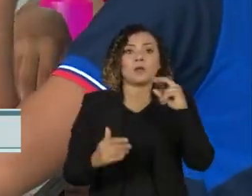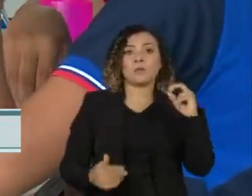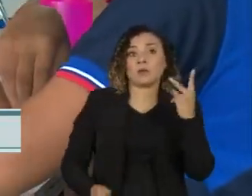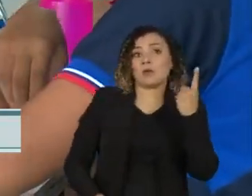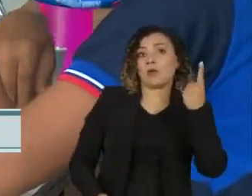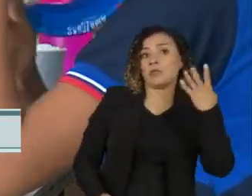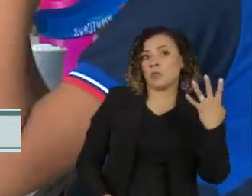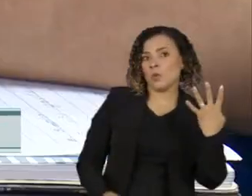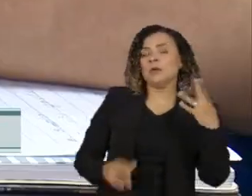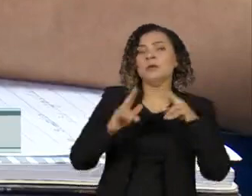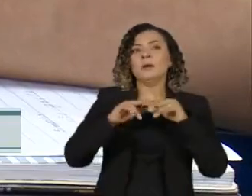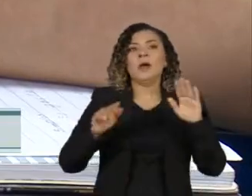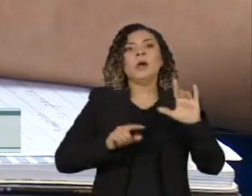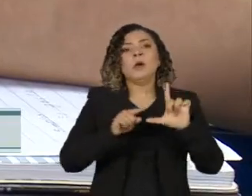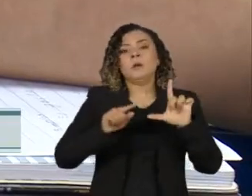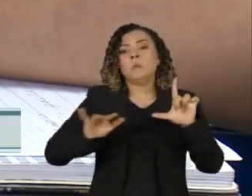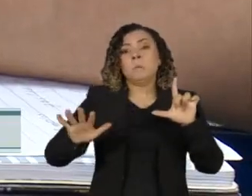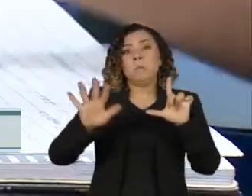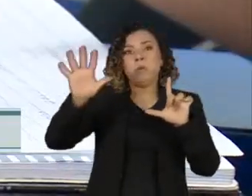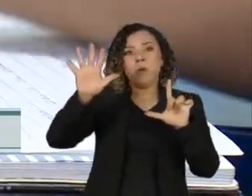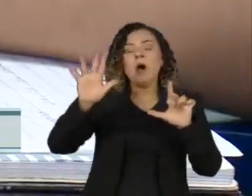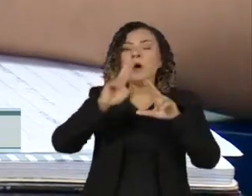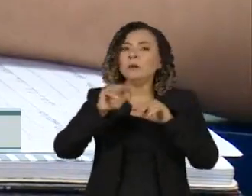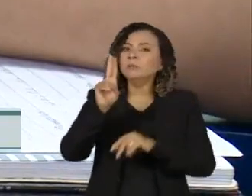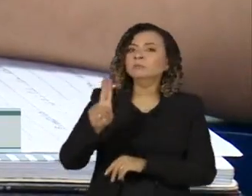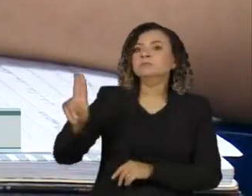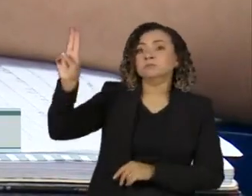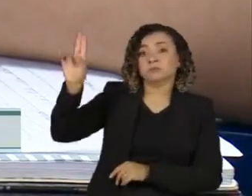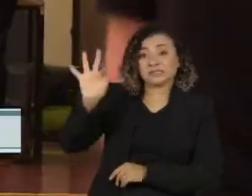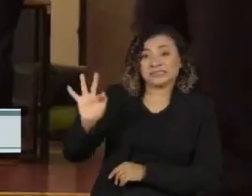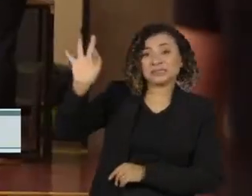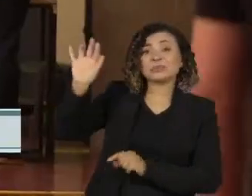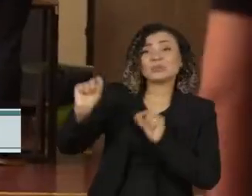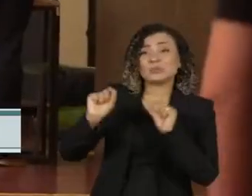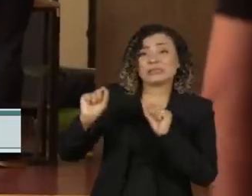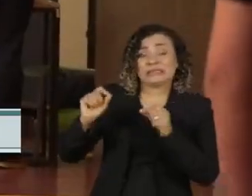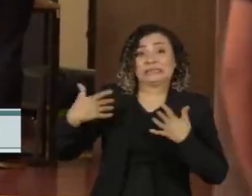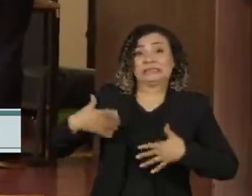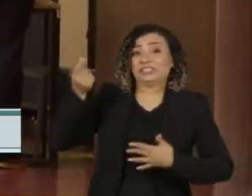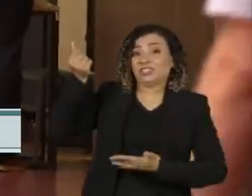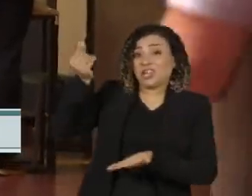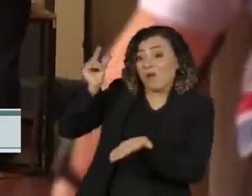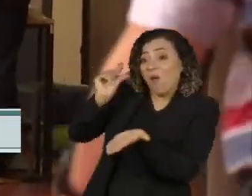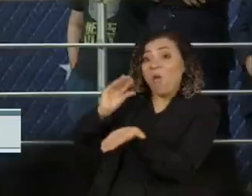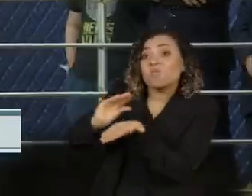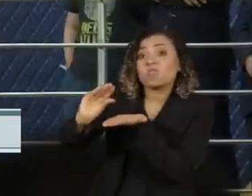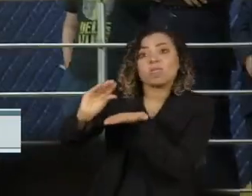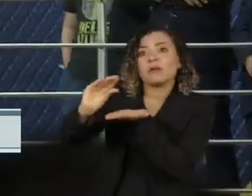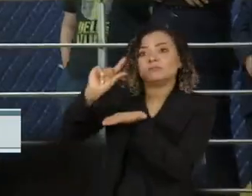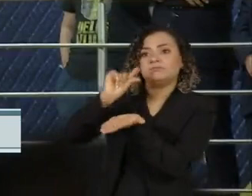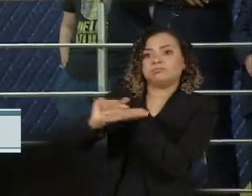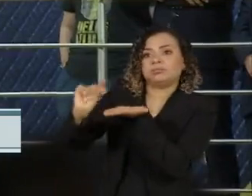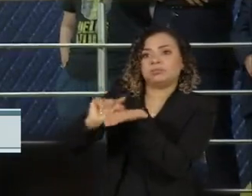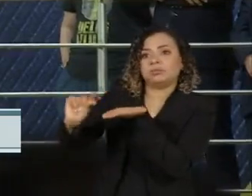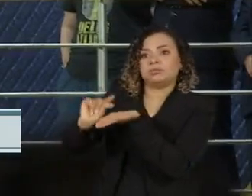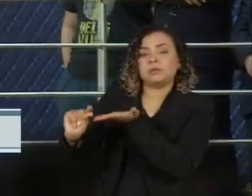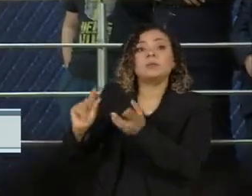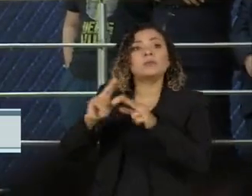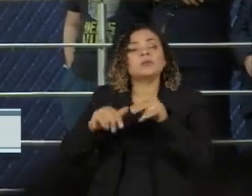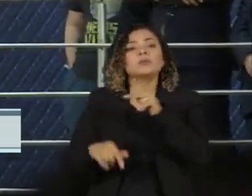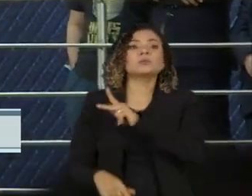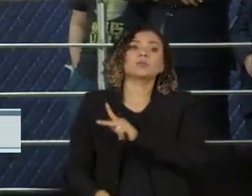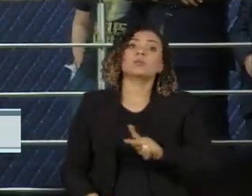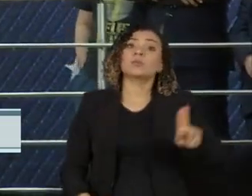corrigido pela inflação. Nas universidades federais, os recursos estão em queda desde 2015. E na gestão Bolsonaro,